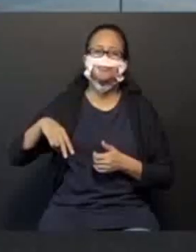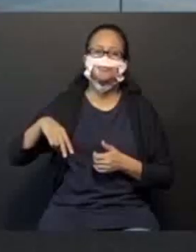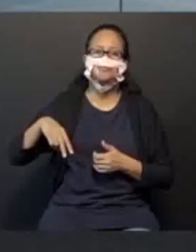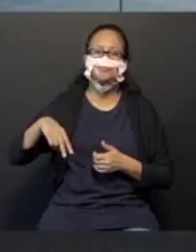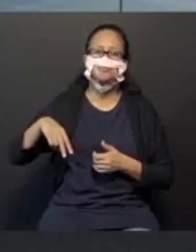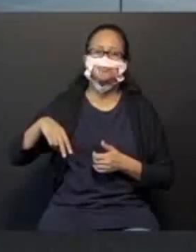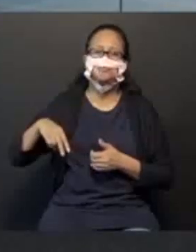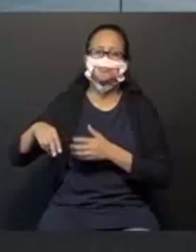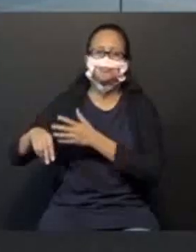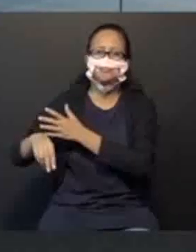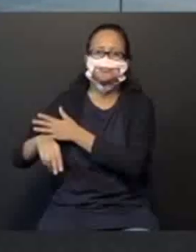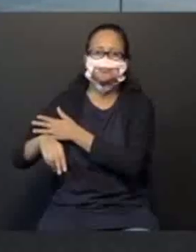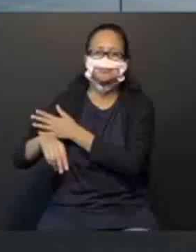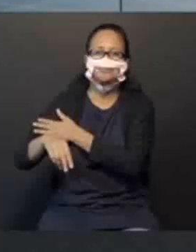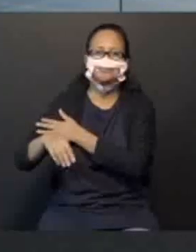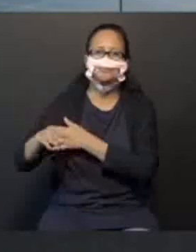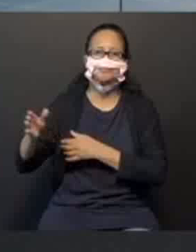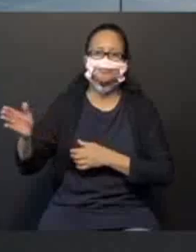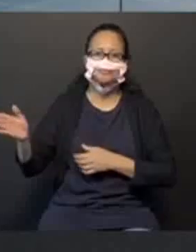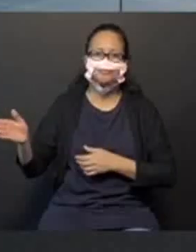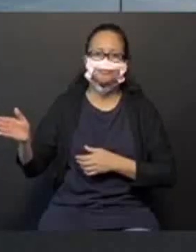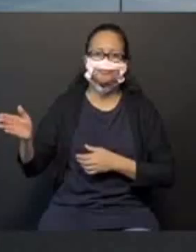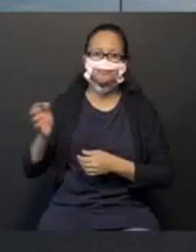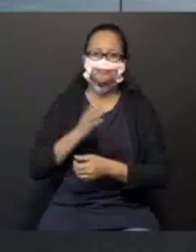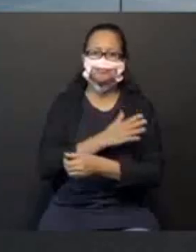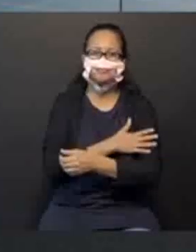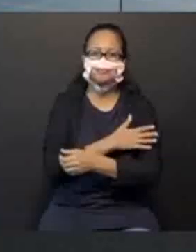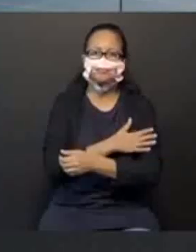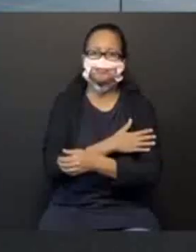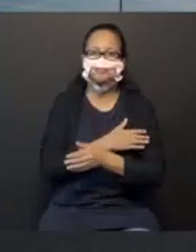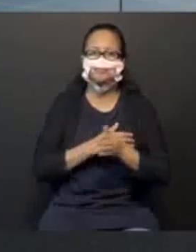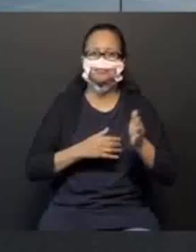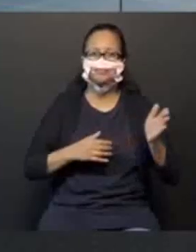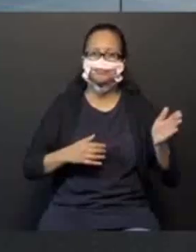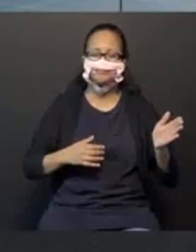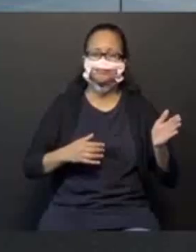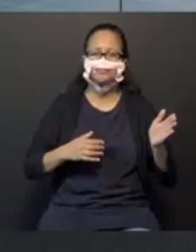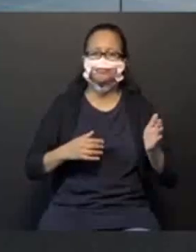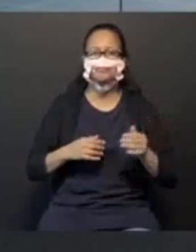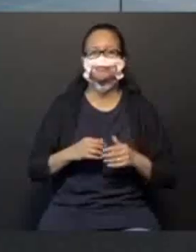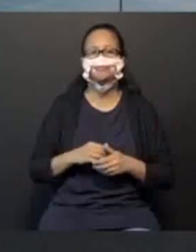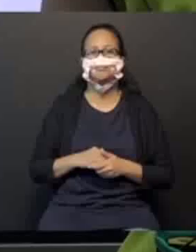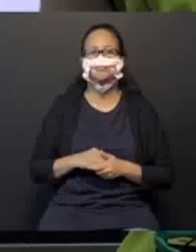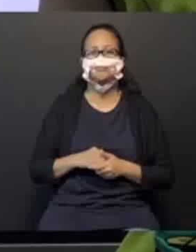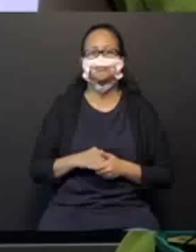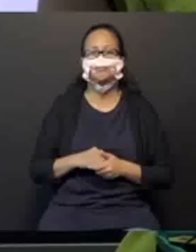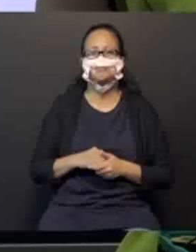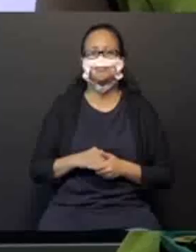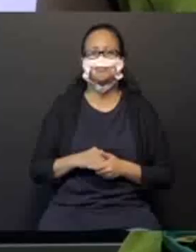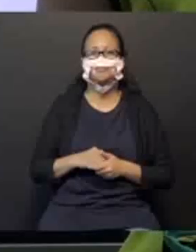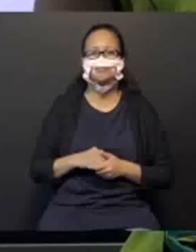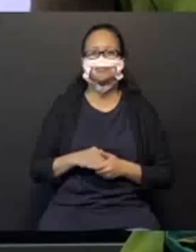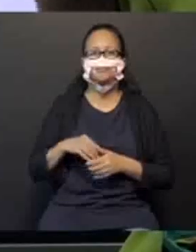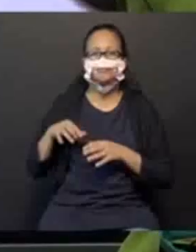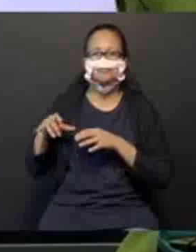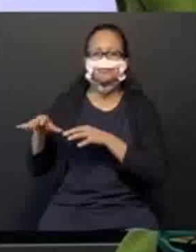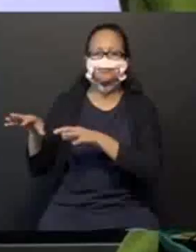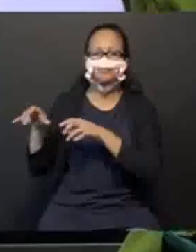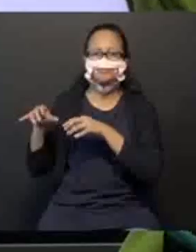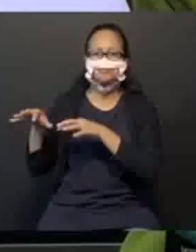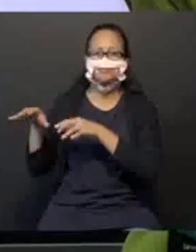Braço direito. Braço esquerdo. Para movimentar.